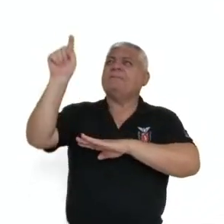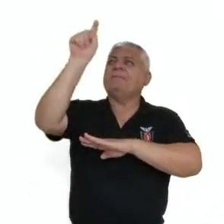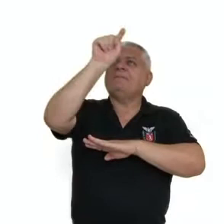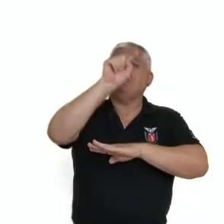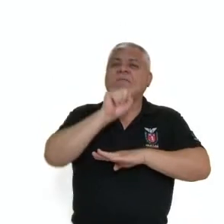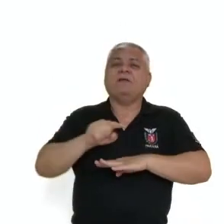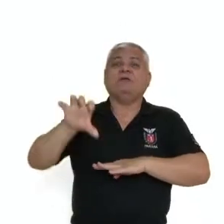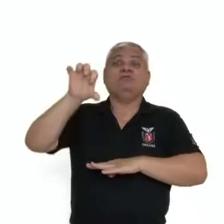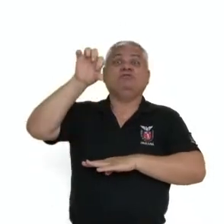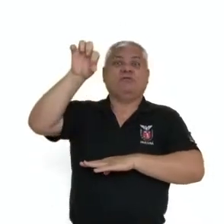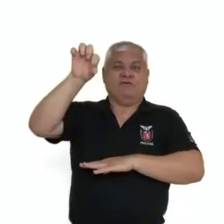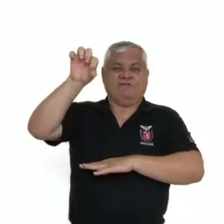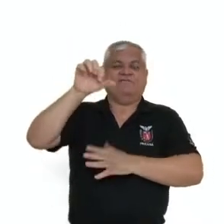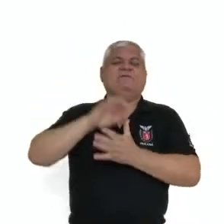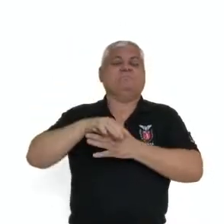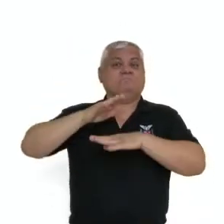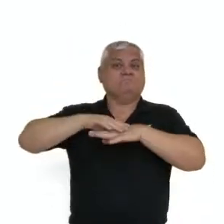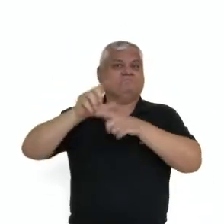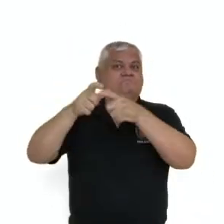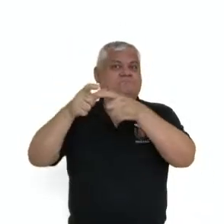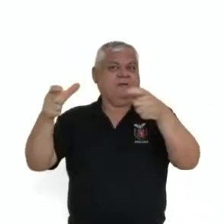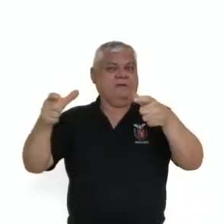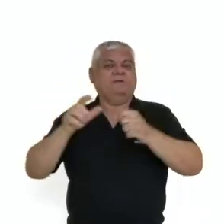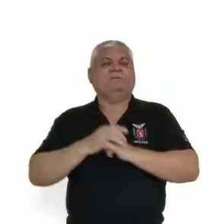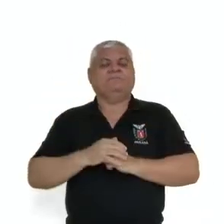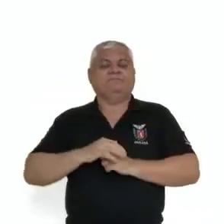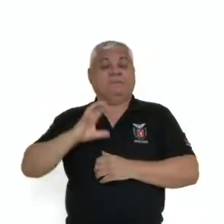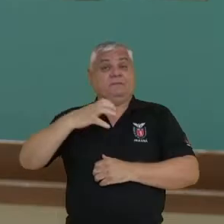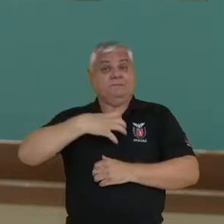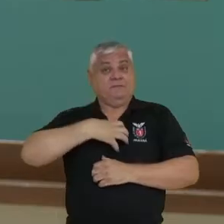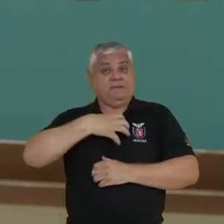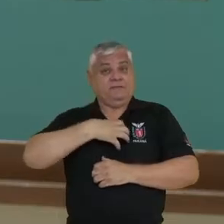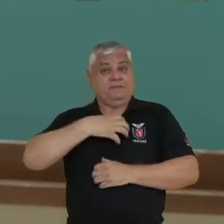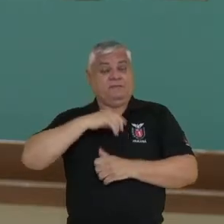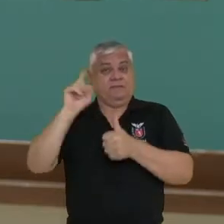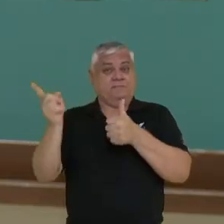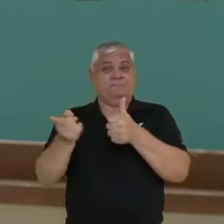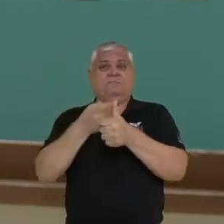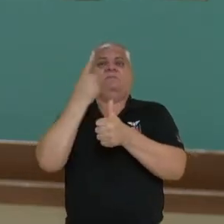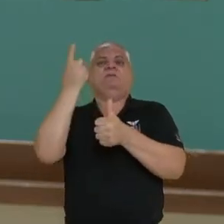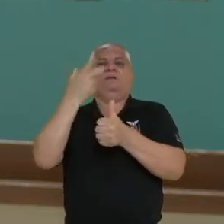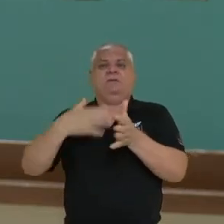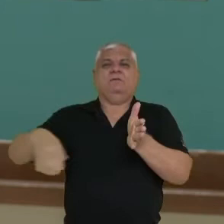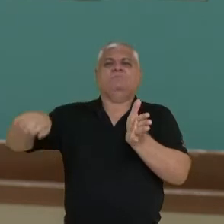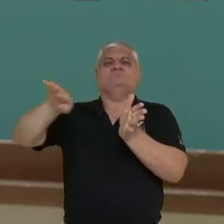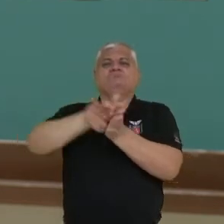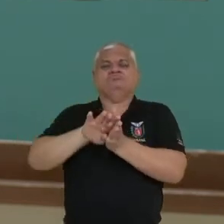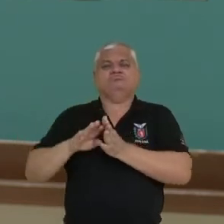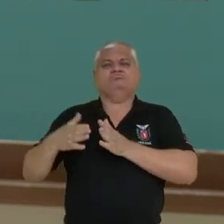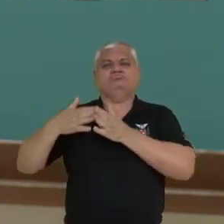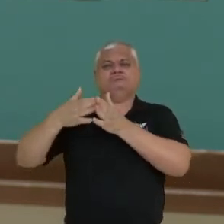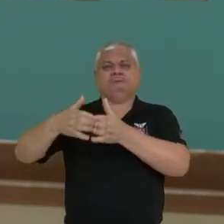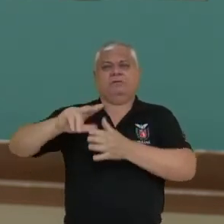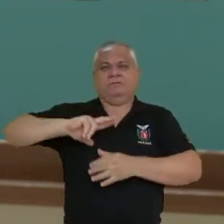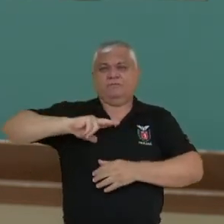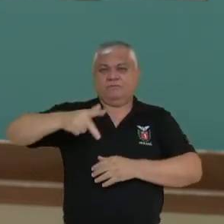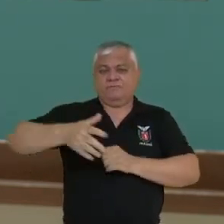número de estados. Entre eles nós vamos ter a Bahia, que foi a parte onde primeiro os portugueses chegaram,